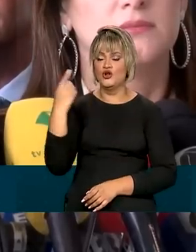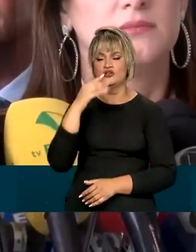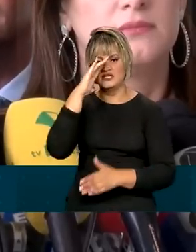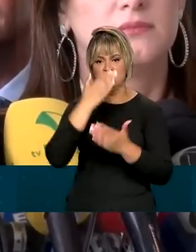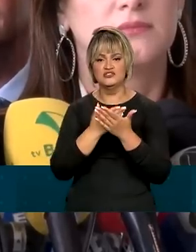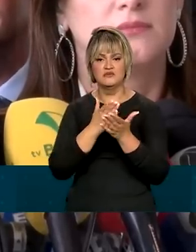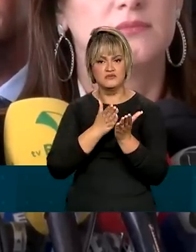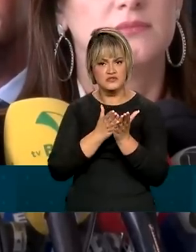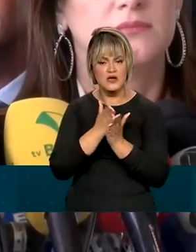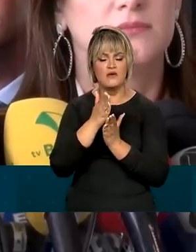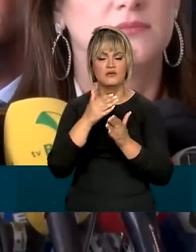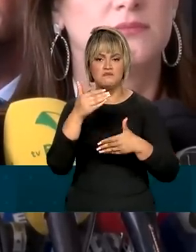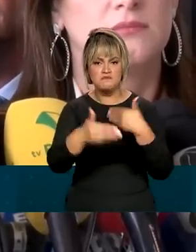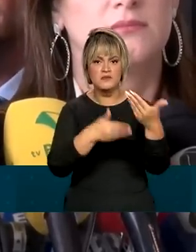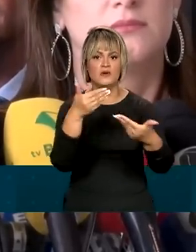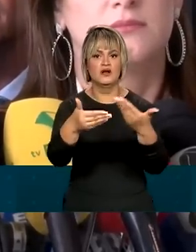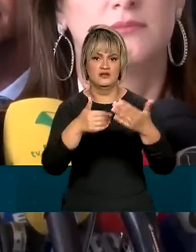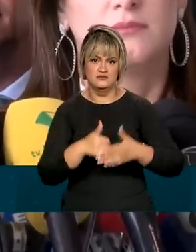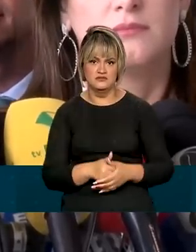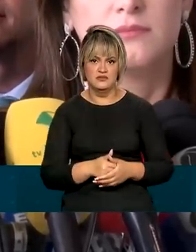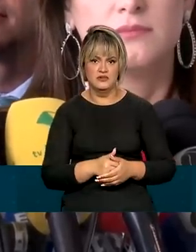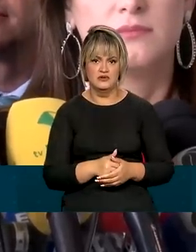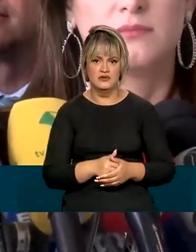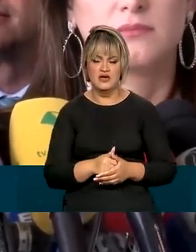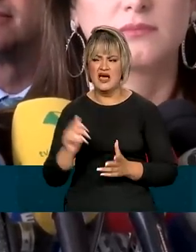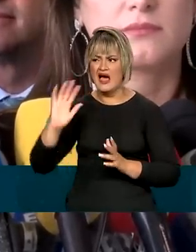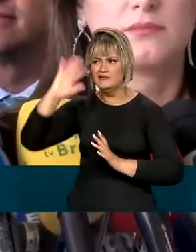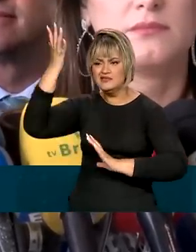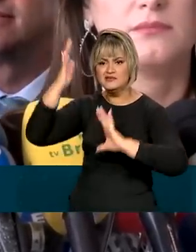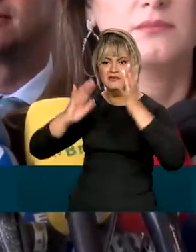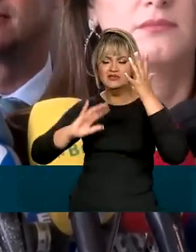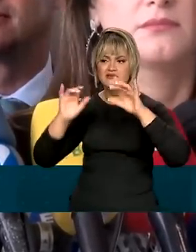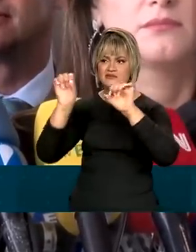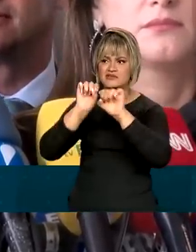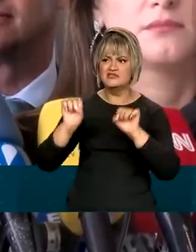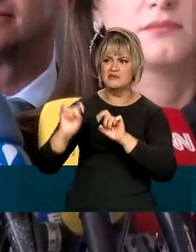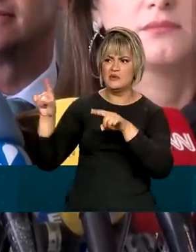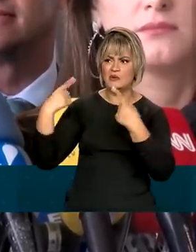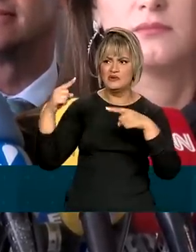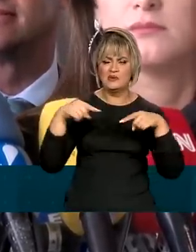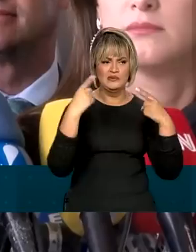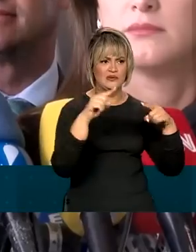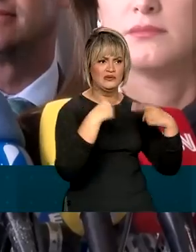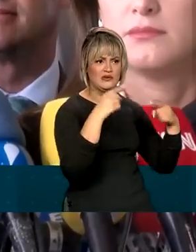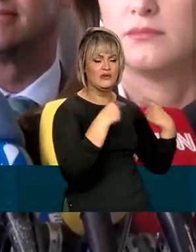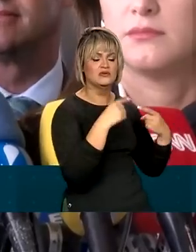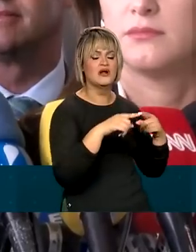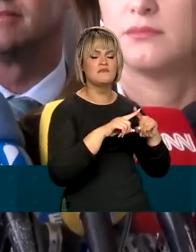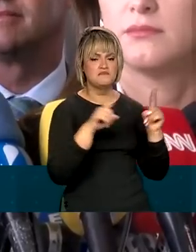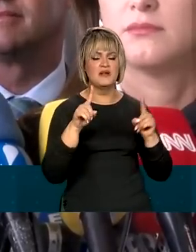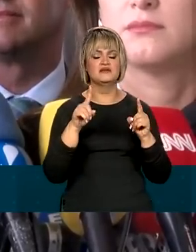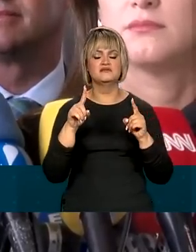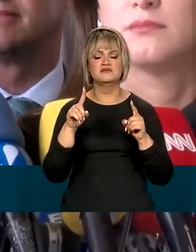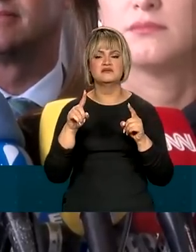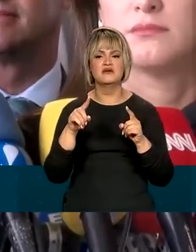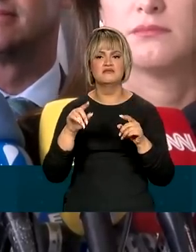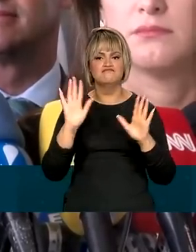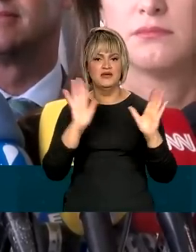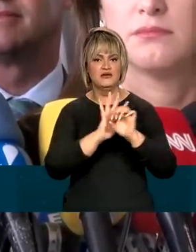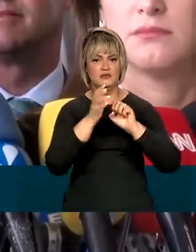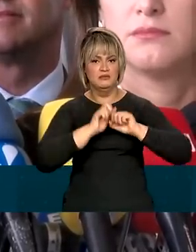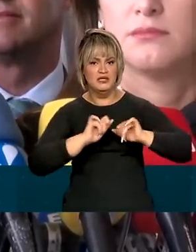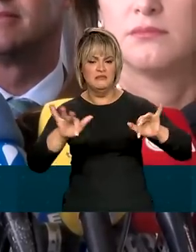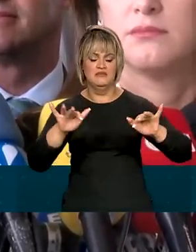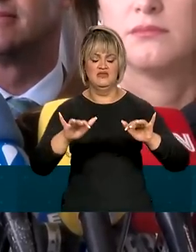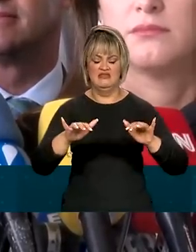pelo progresso. Mesmo enfrentando todo o sistema, superamos uma pandemia e as consequências de uma